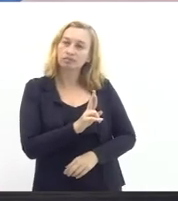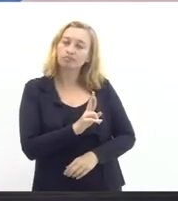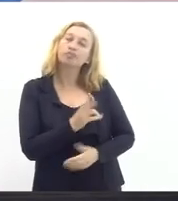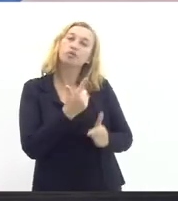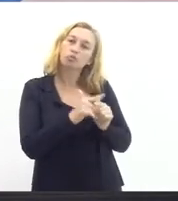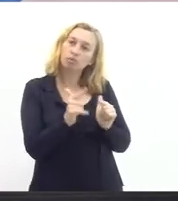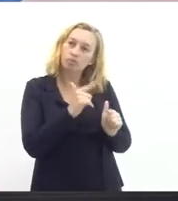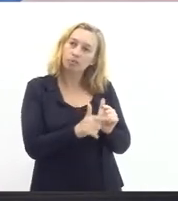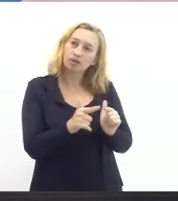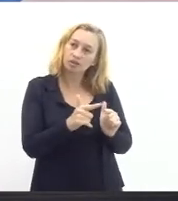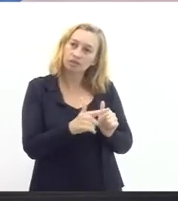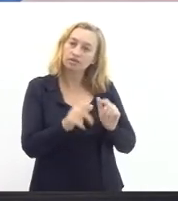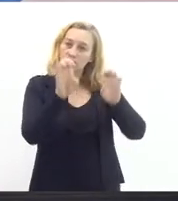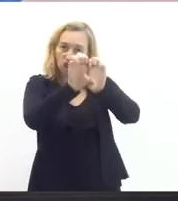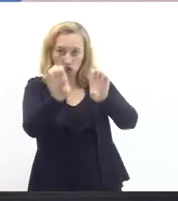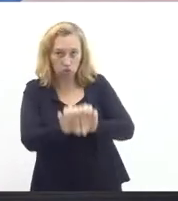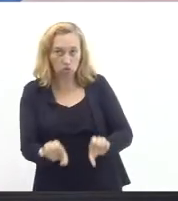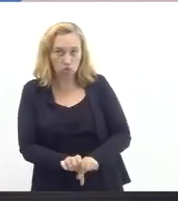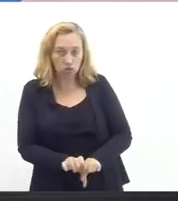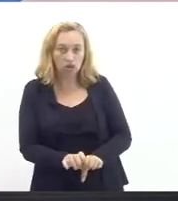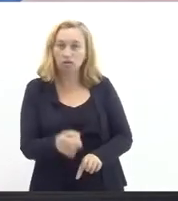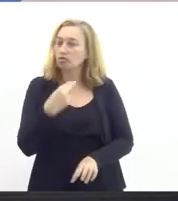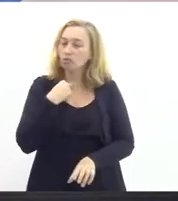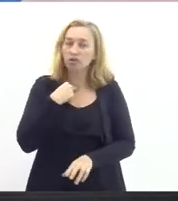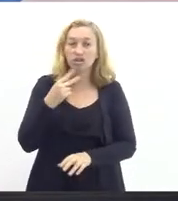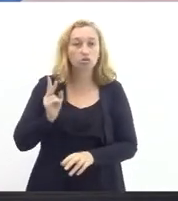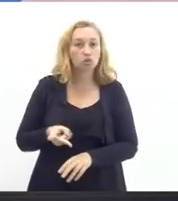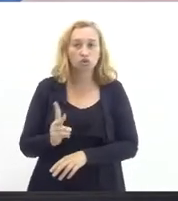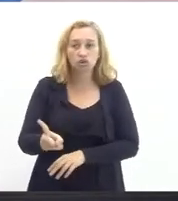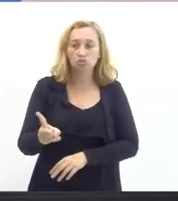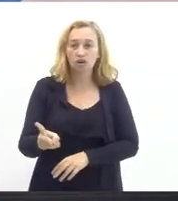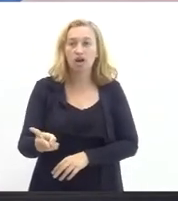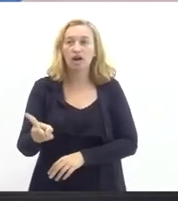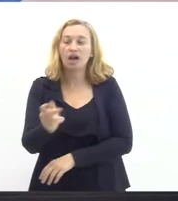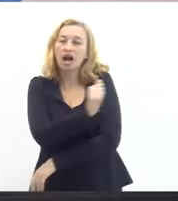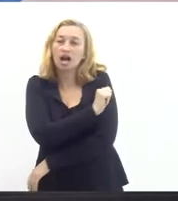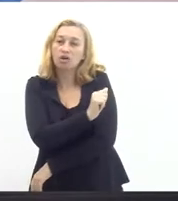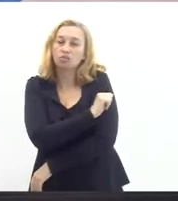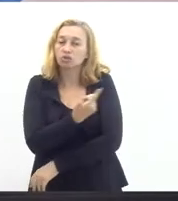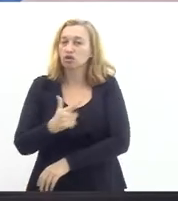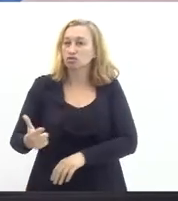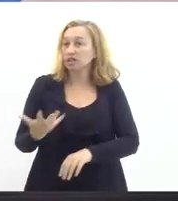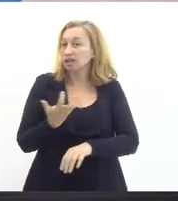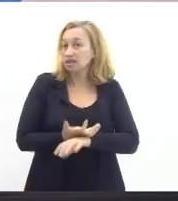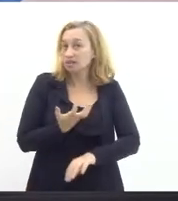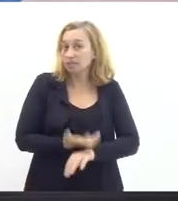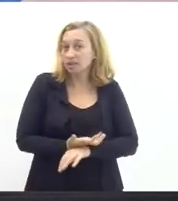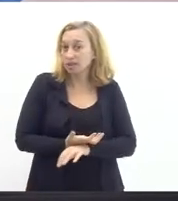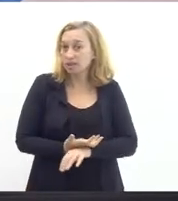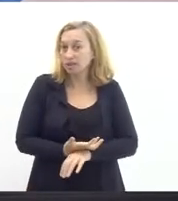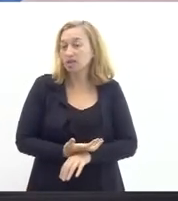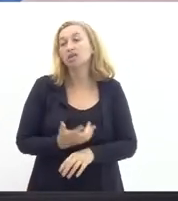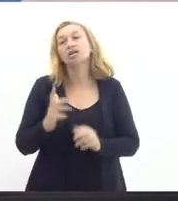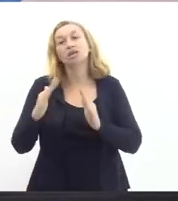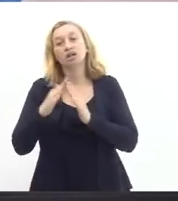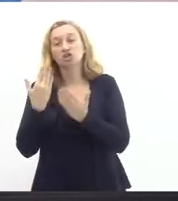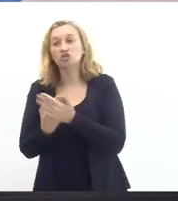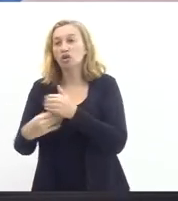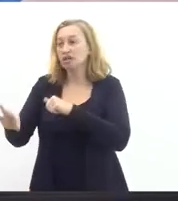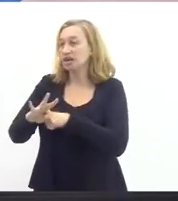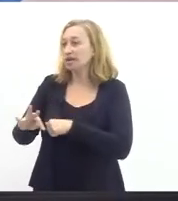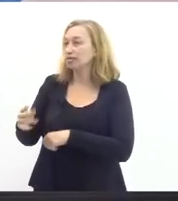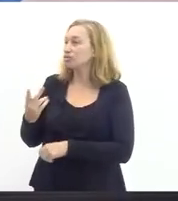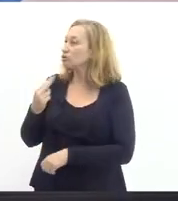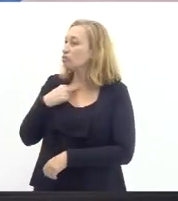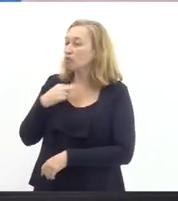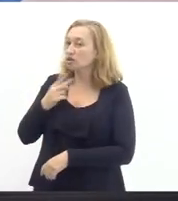problema estruturante não podemos continuar tendo alunos sem disciplinas e no caso da Faitec não podemos continuar